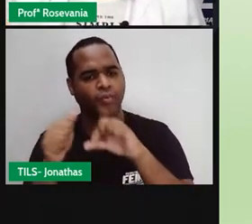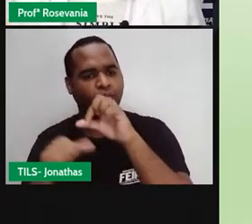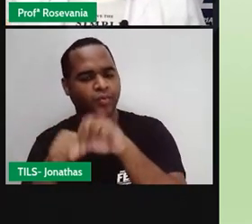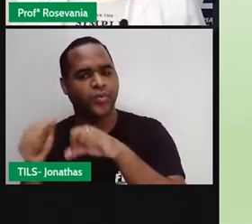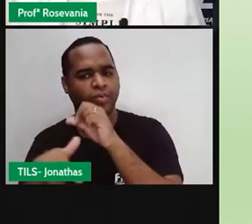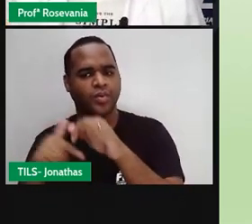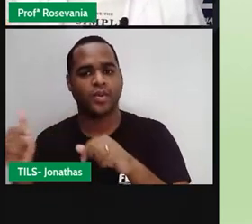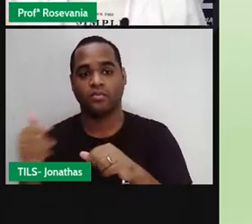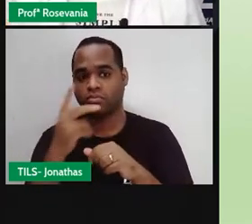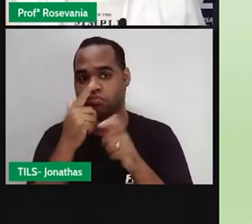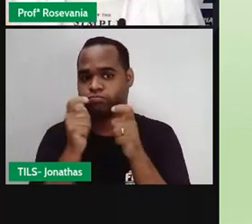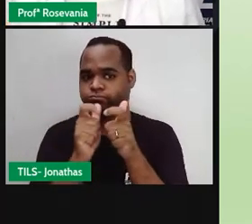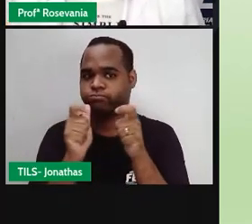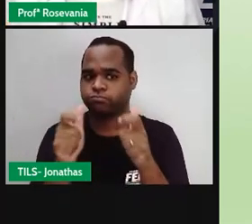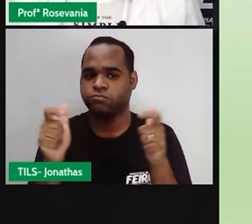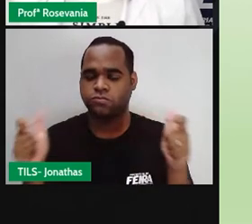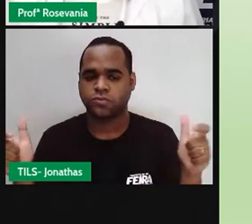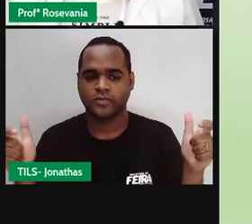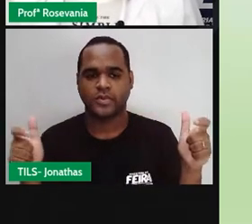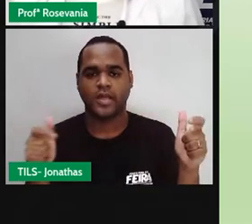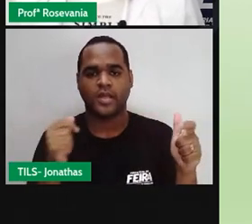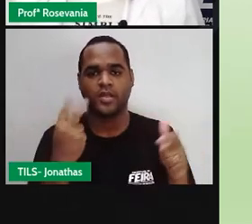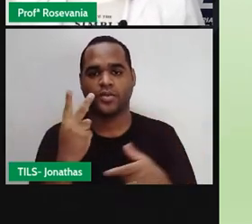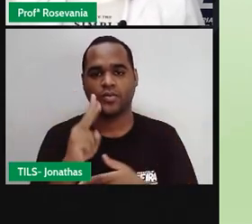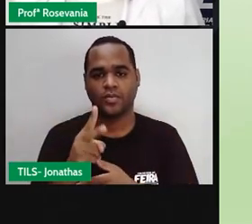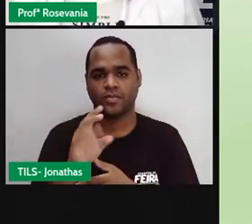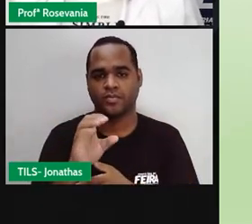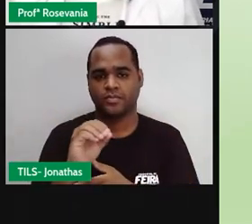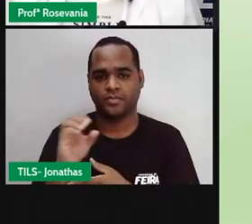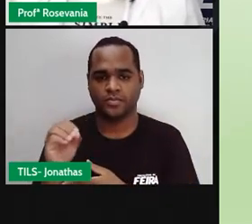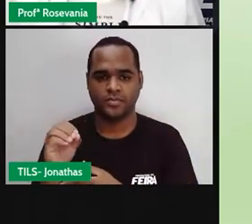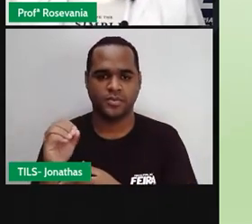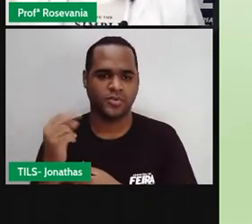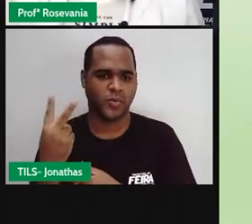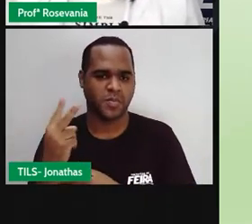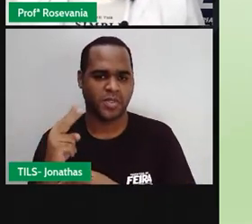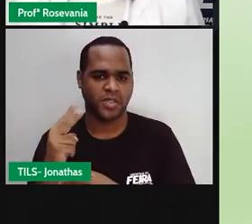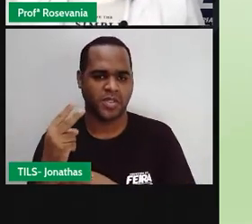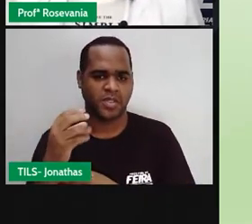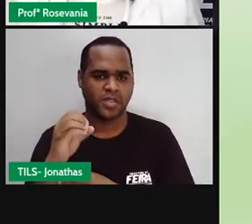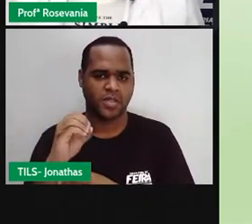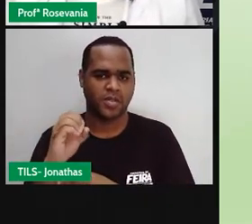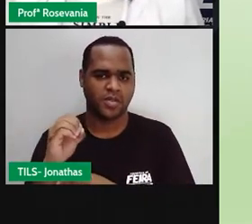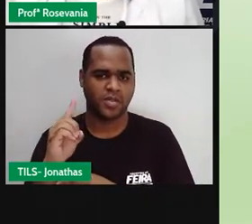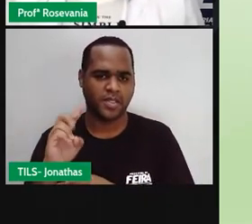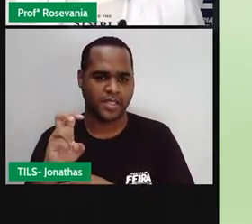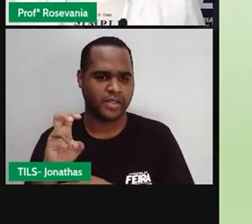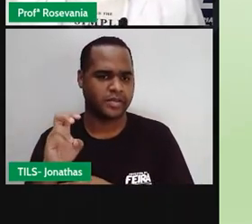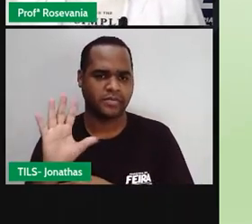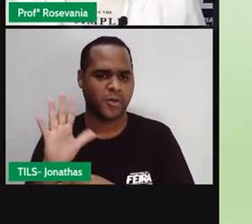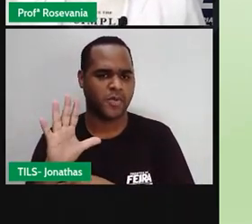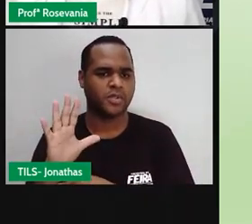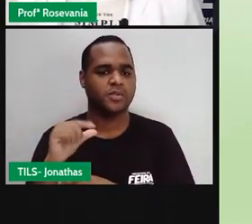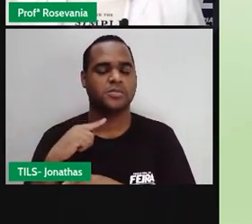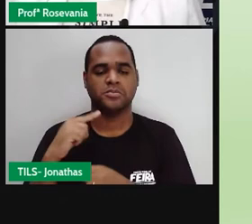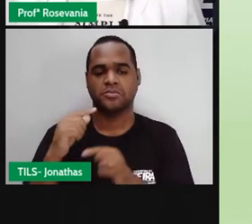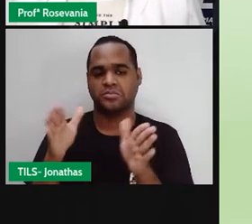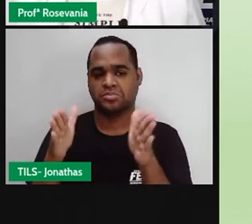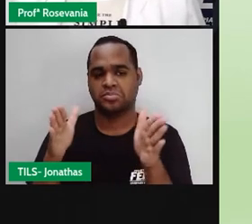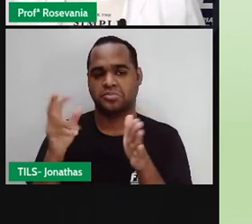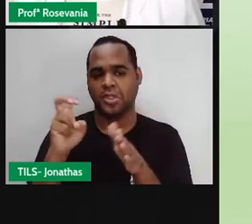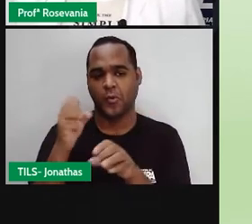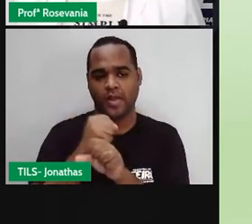sendo grande, né, aqui colocou uma escala de 2000, de 2000 a 2015, uma escala de cinco anos, né, a gente